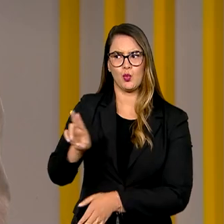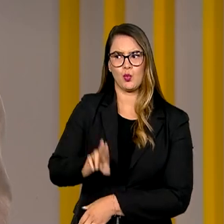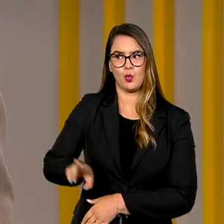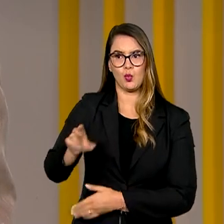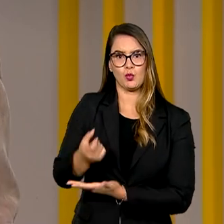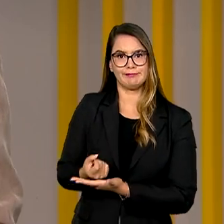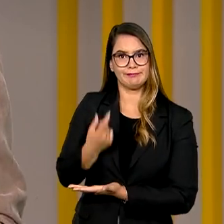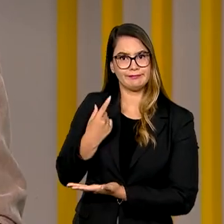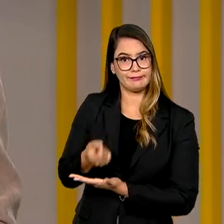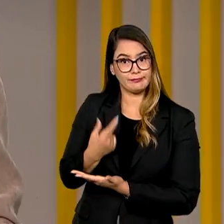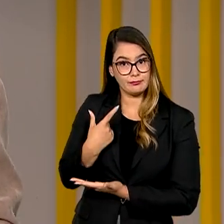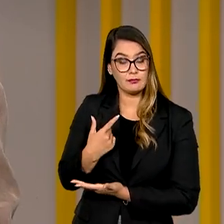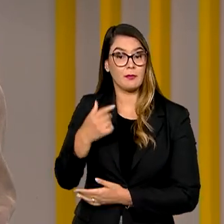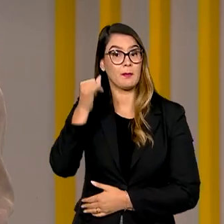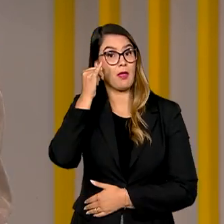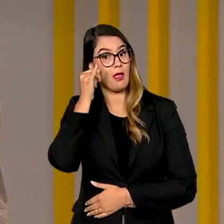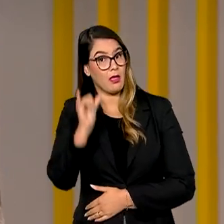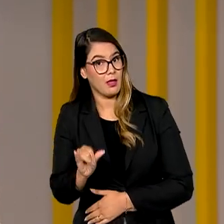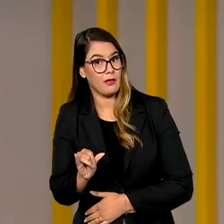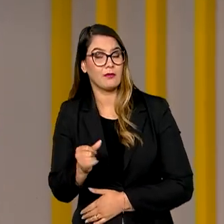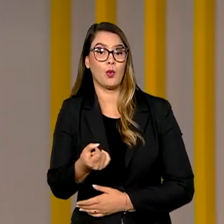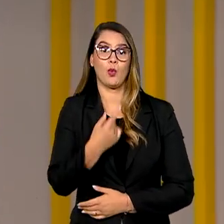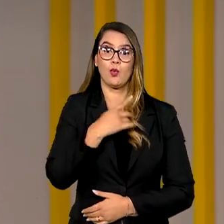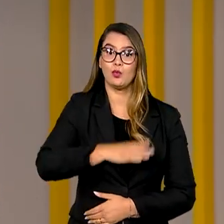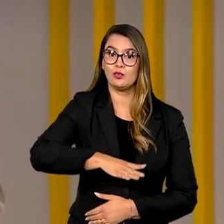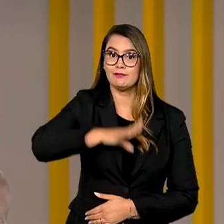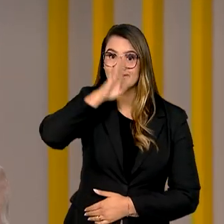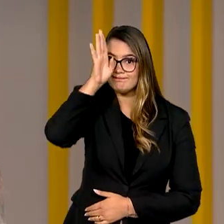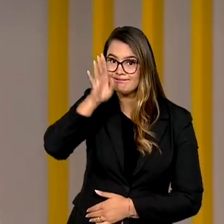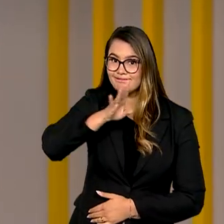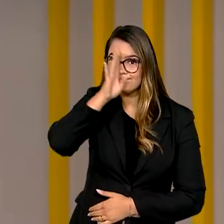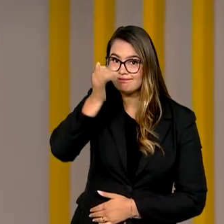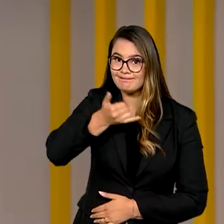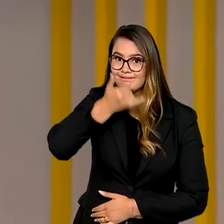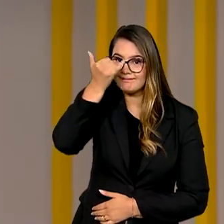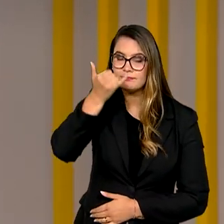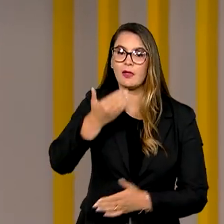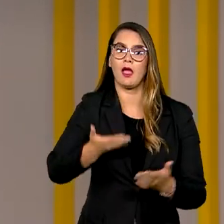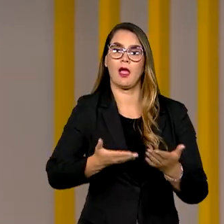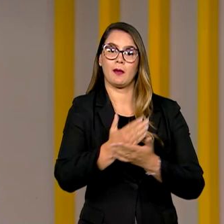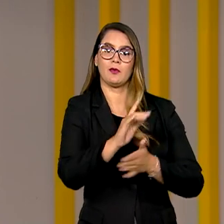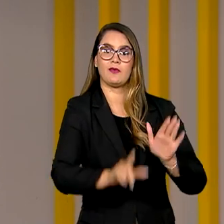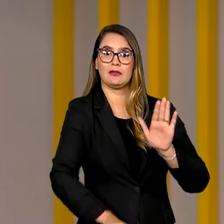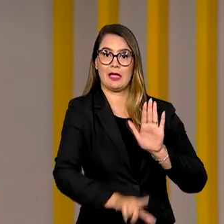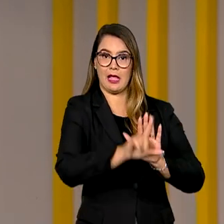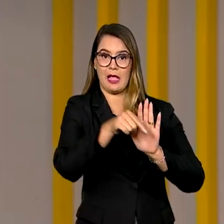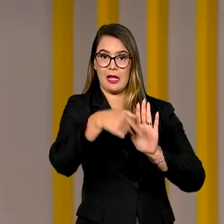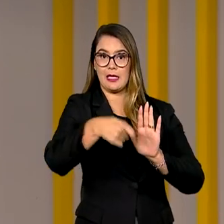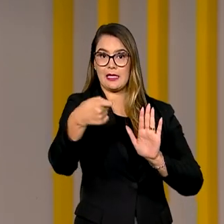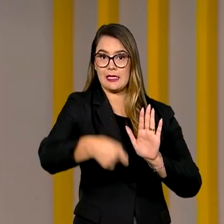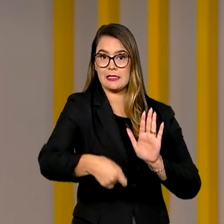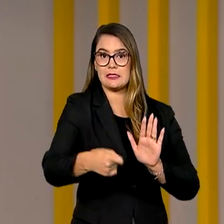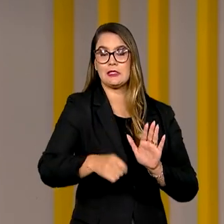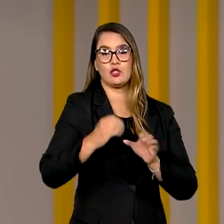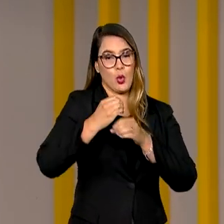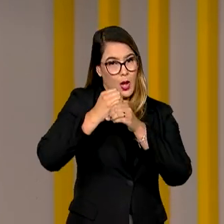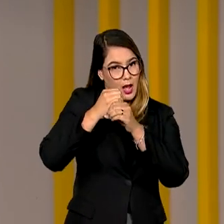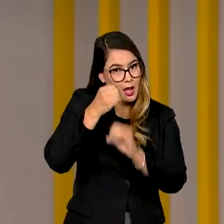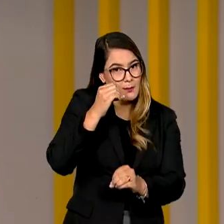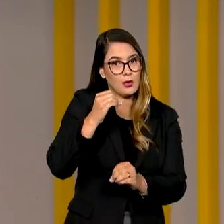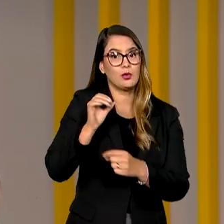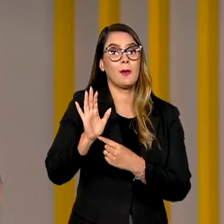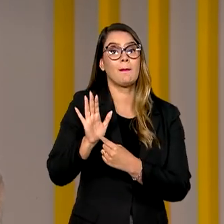substâncias. E para evitar o consumo acidental desses produtos, foi sancionada uma lei que exige que os laboratórios